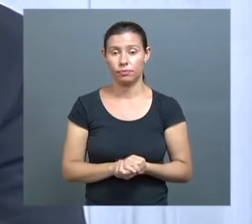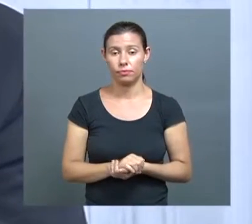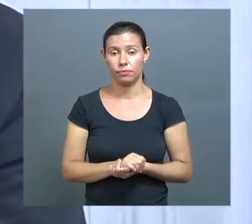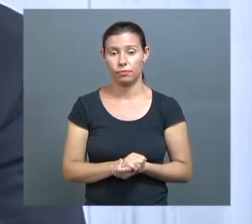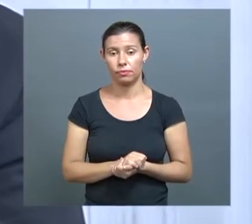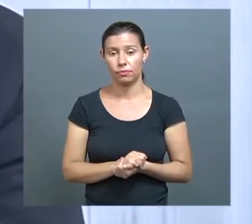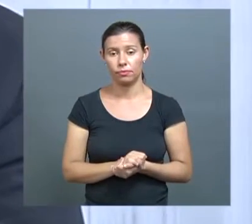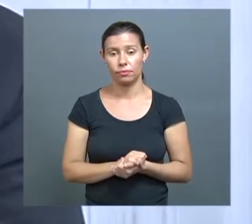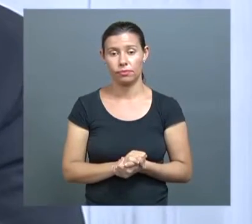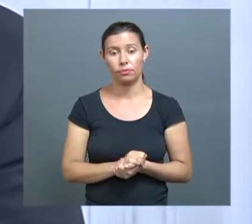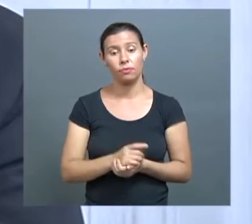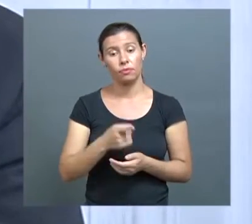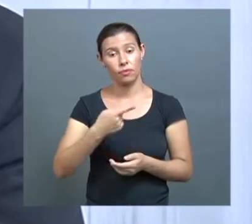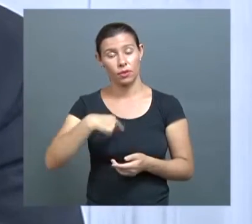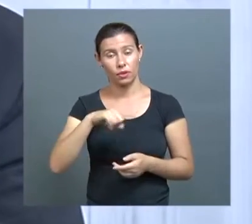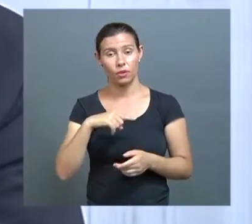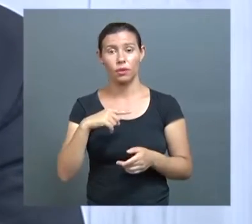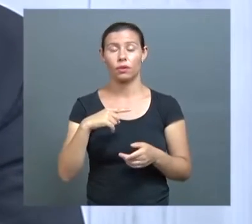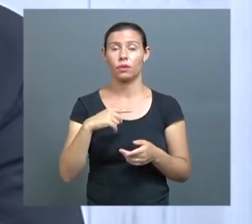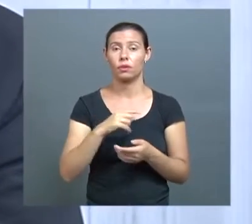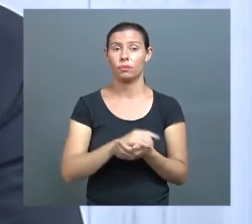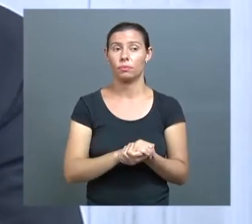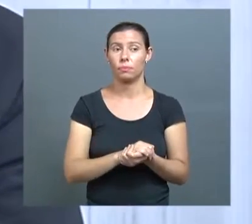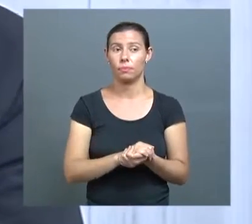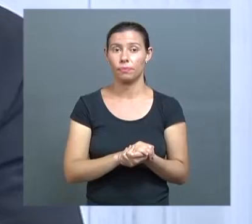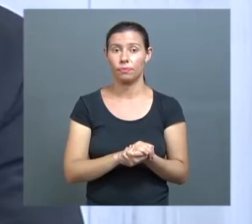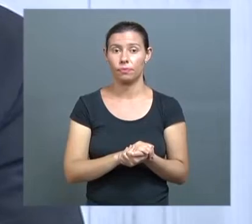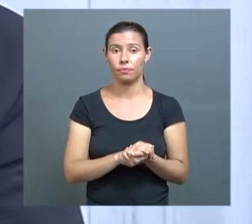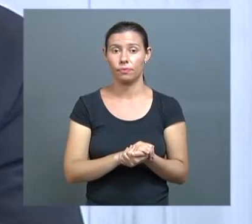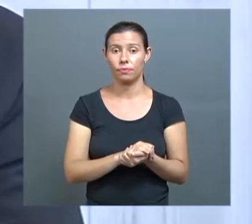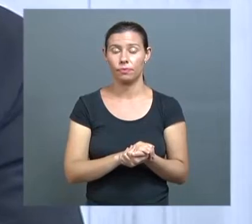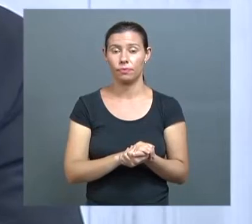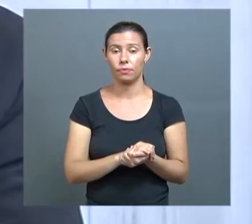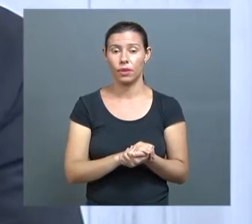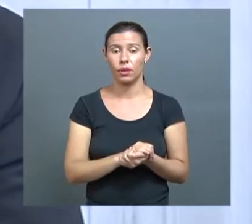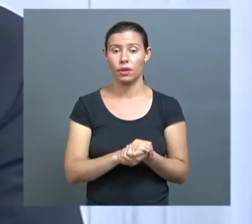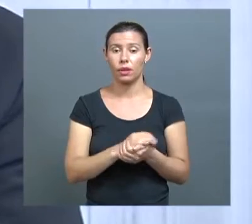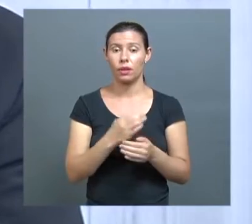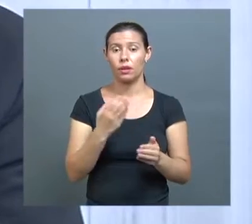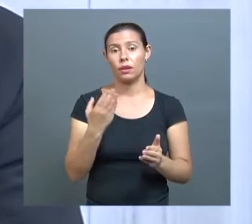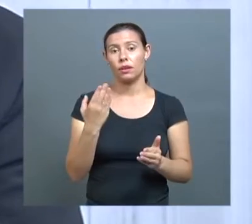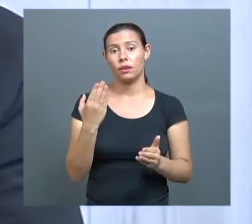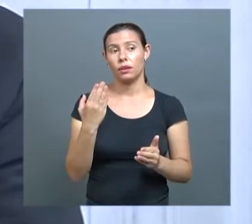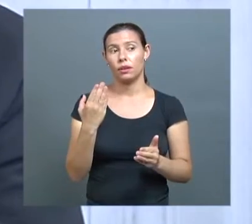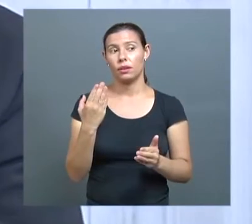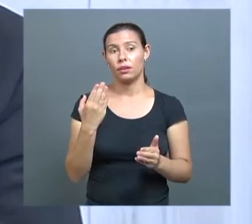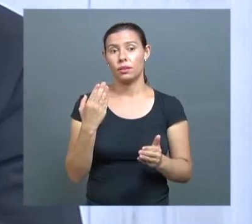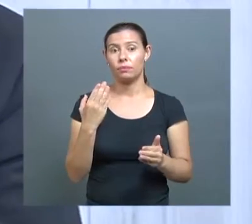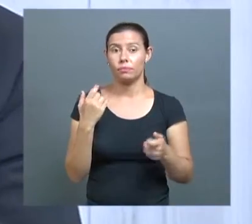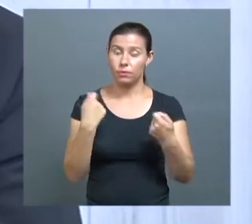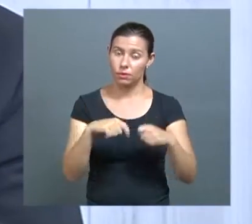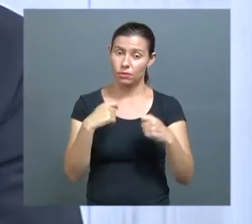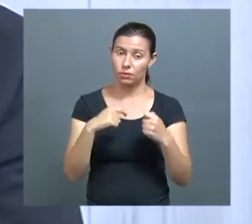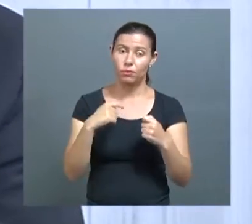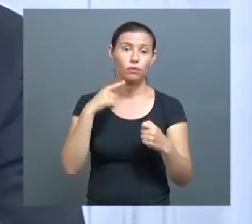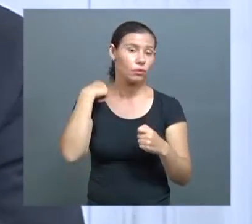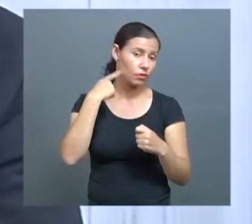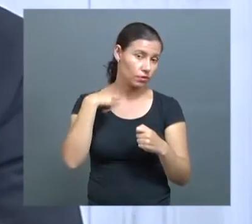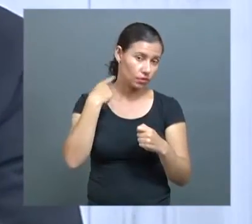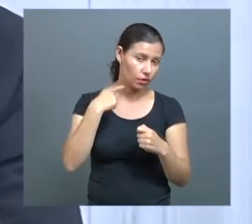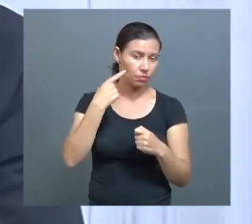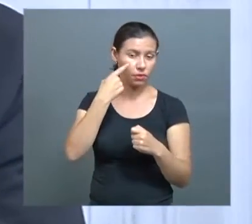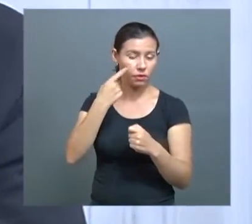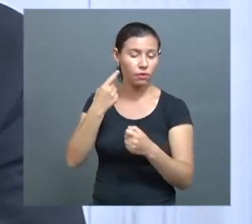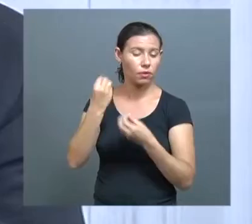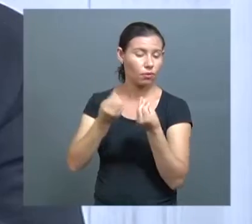foi necessária, então, a consultoria, uma consulta à consultoria jurídica do Ministério do Planejamento. E essa decisão que chegou para